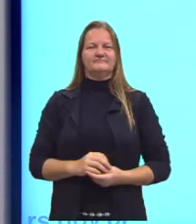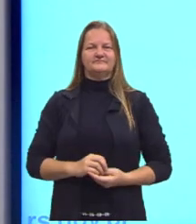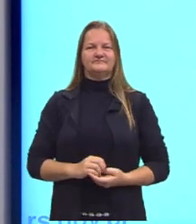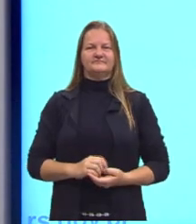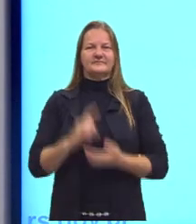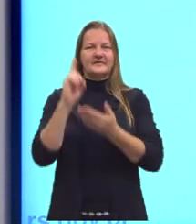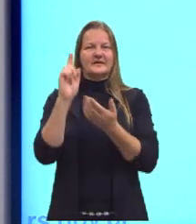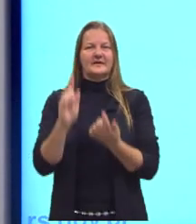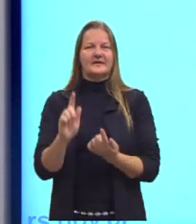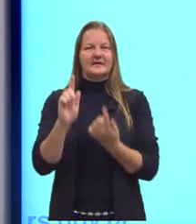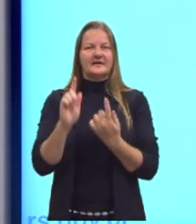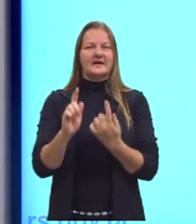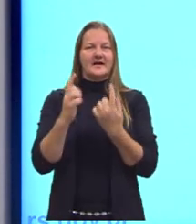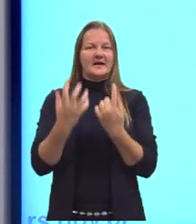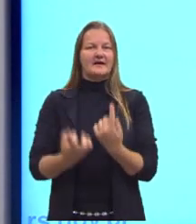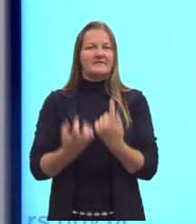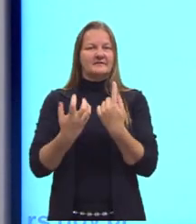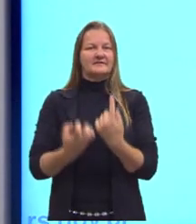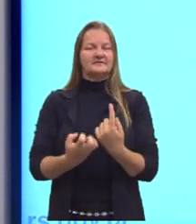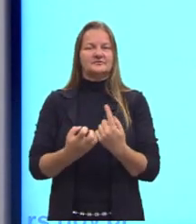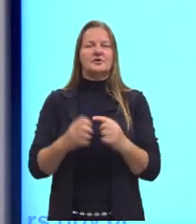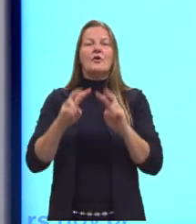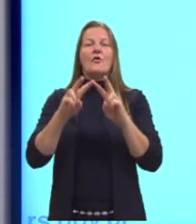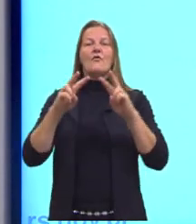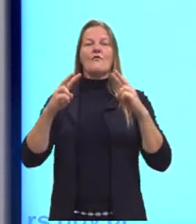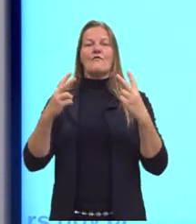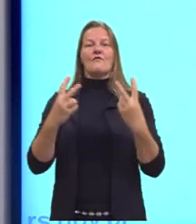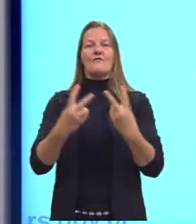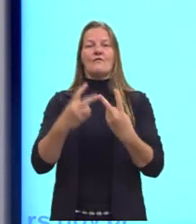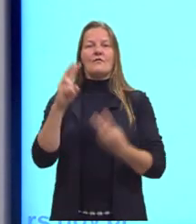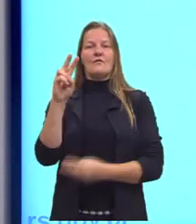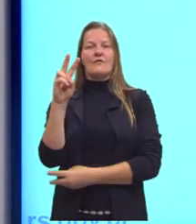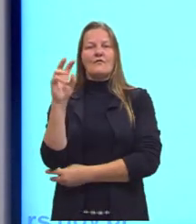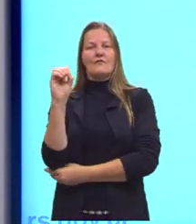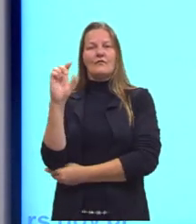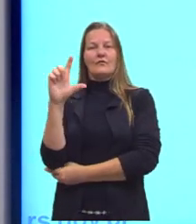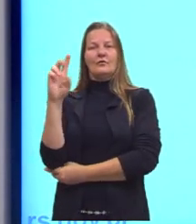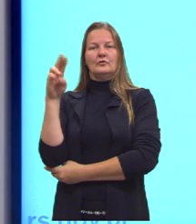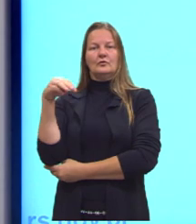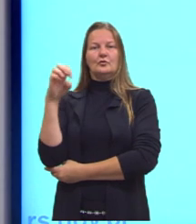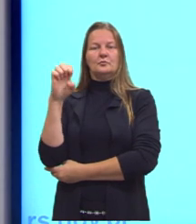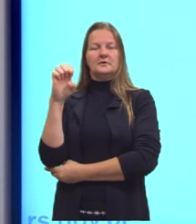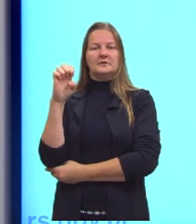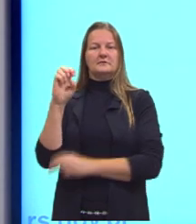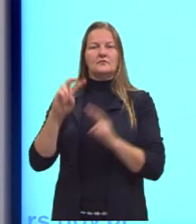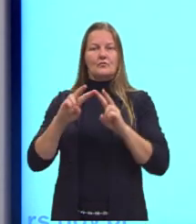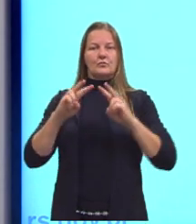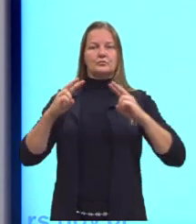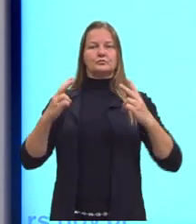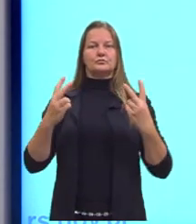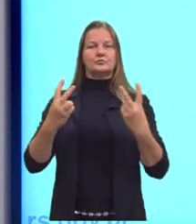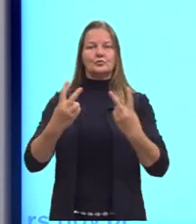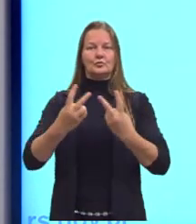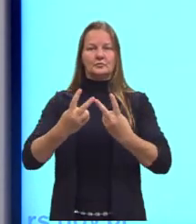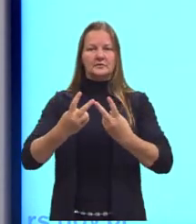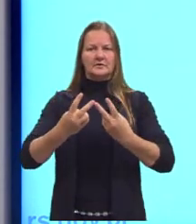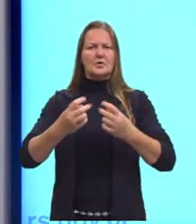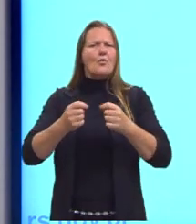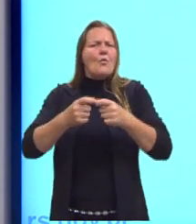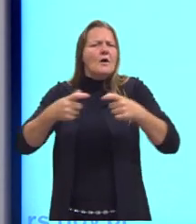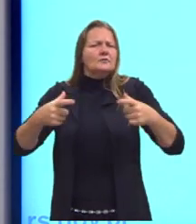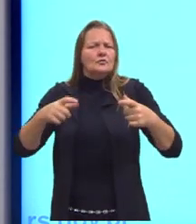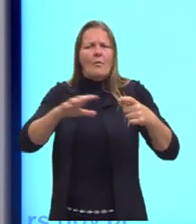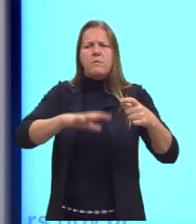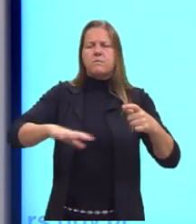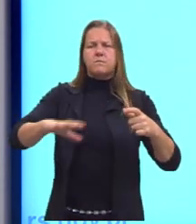Volume, também é importante. O volume de um corpo é a quantidade de espaço que ele ocupa. O volume tem unidades de tamanho